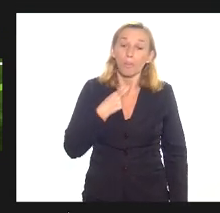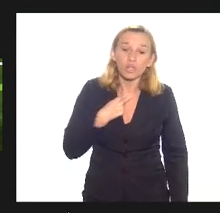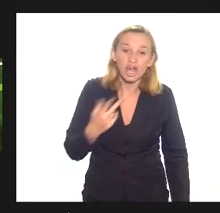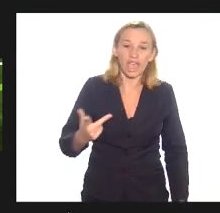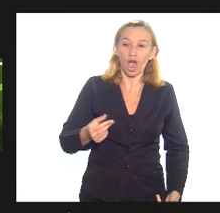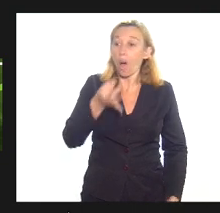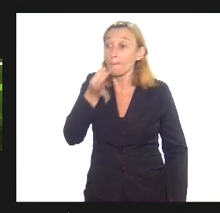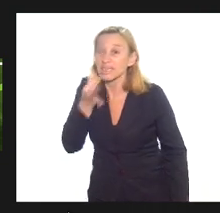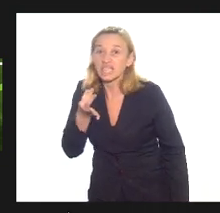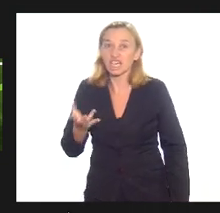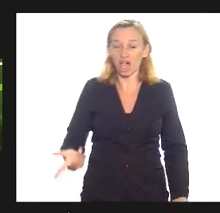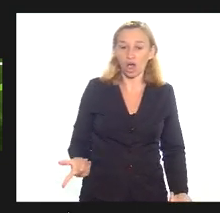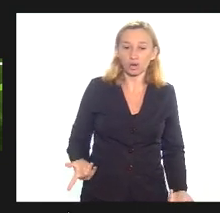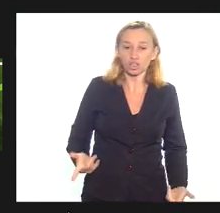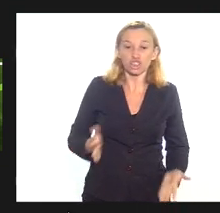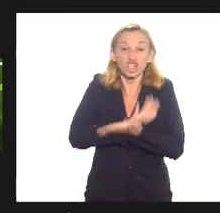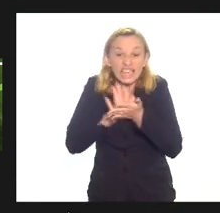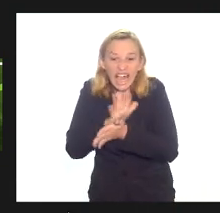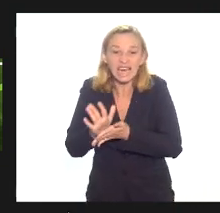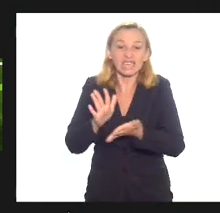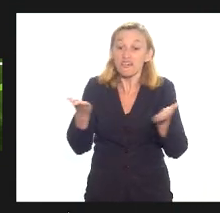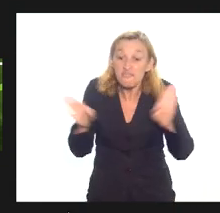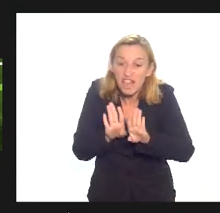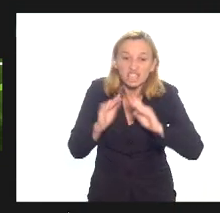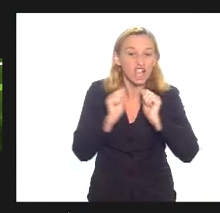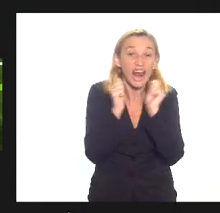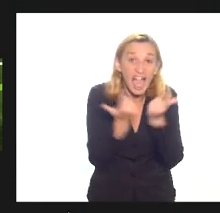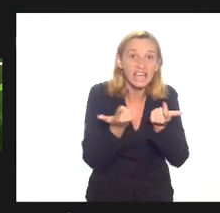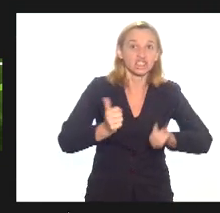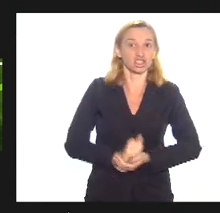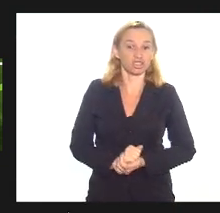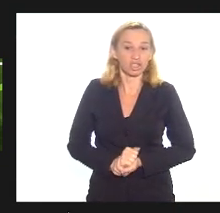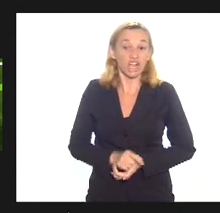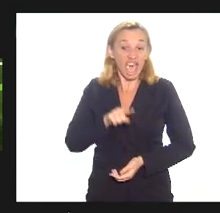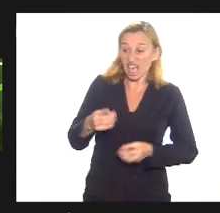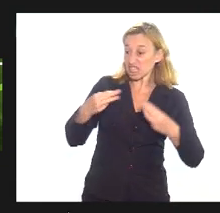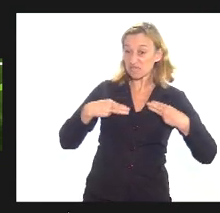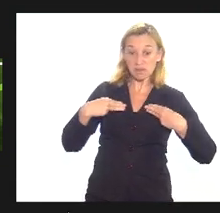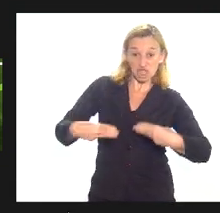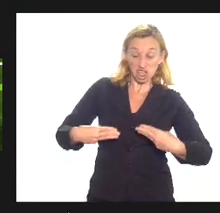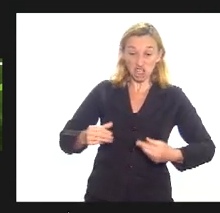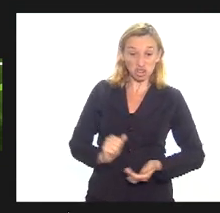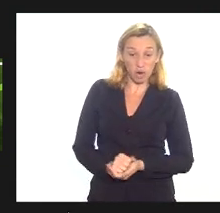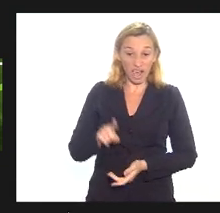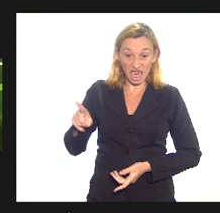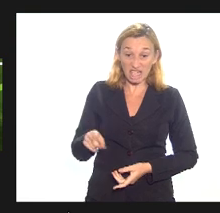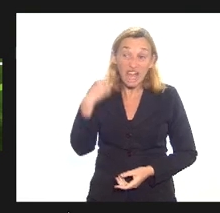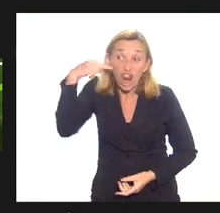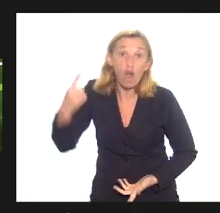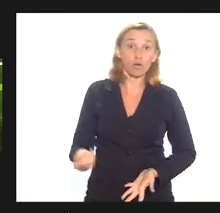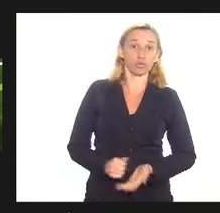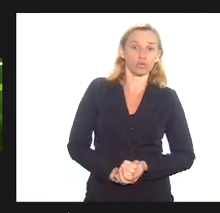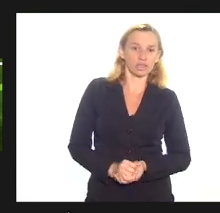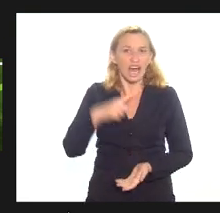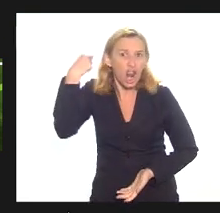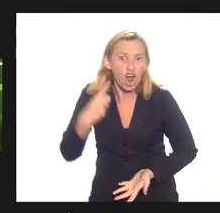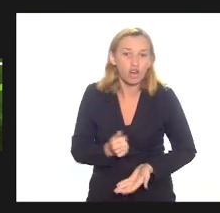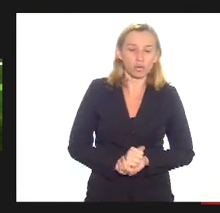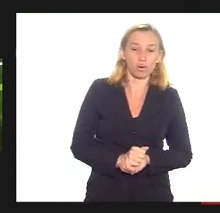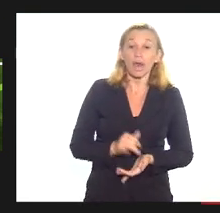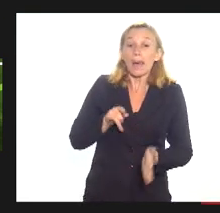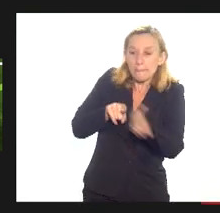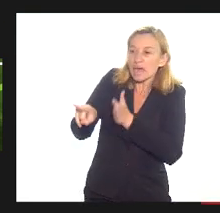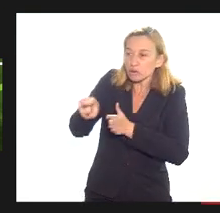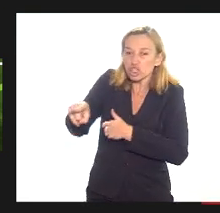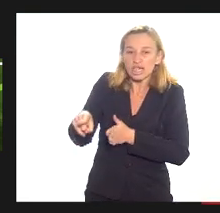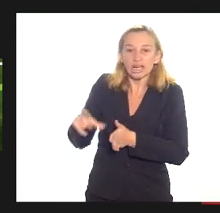opinião de porcaria nenhuma fecha alerje que esse esse ministro esse louco esse cara é louco rapaz pergunta se